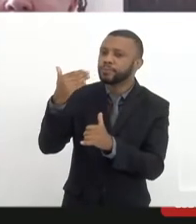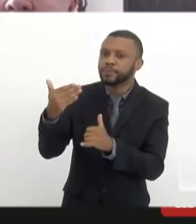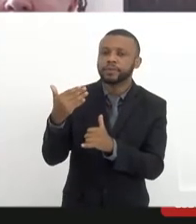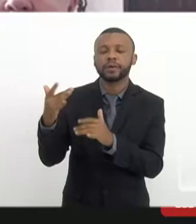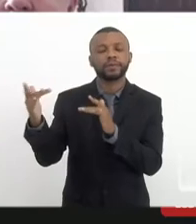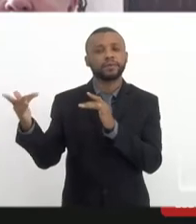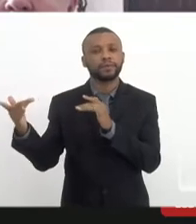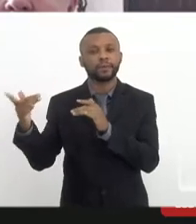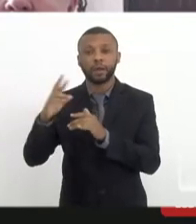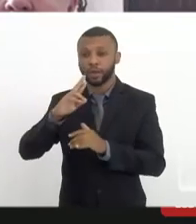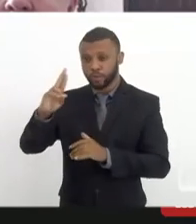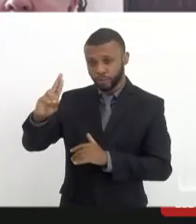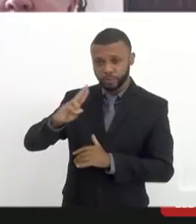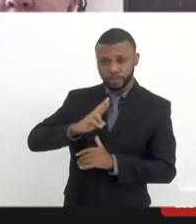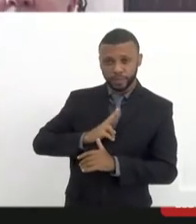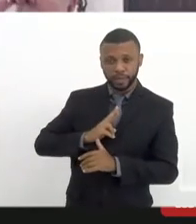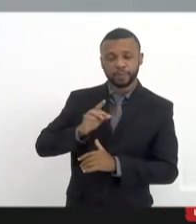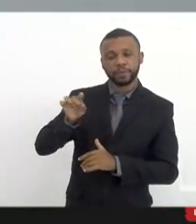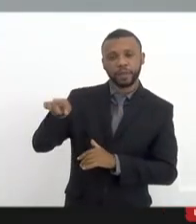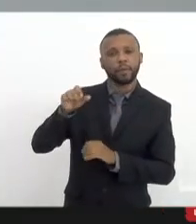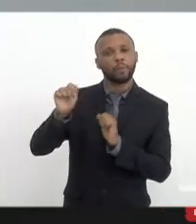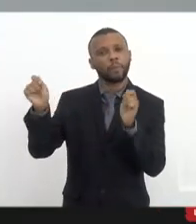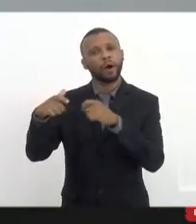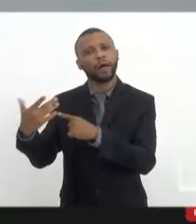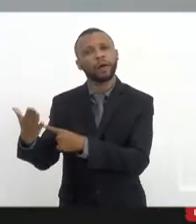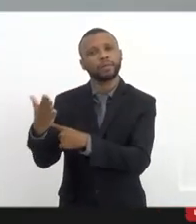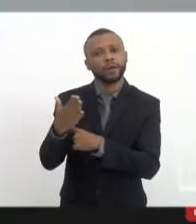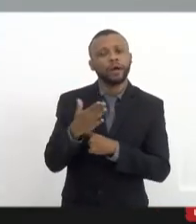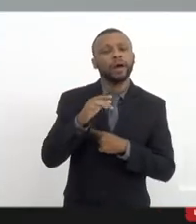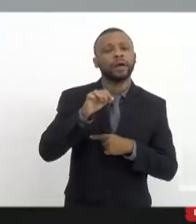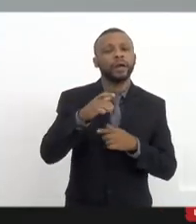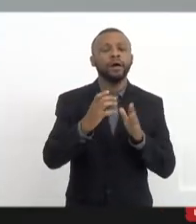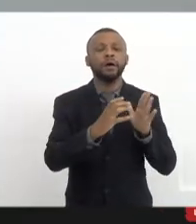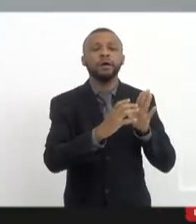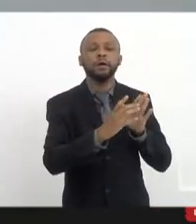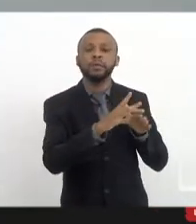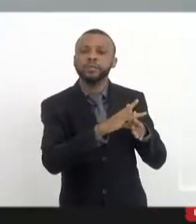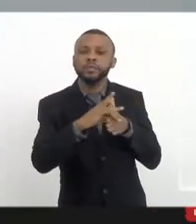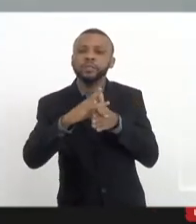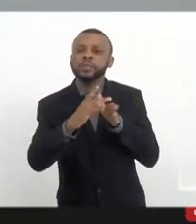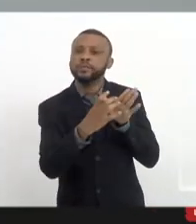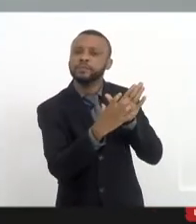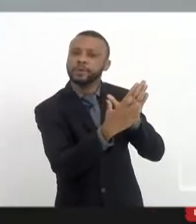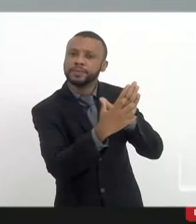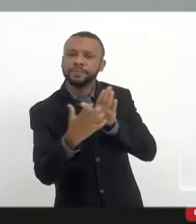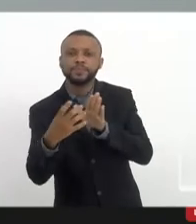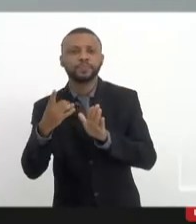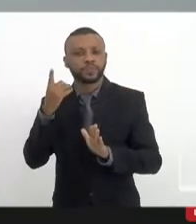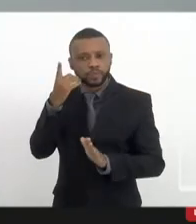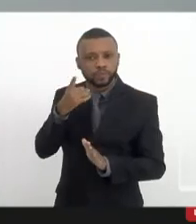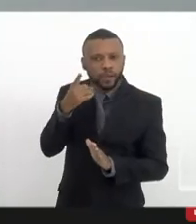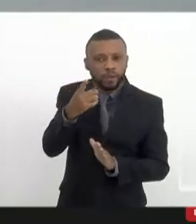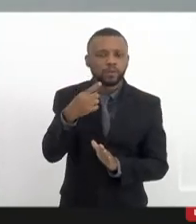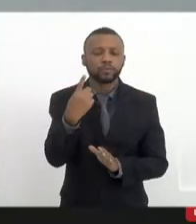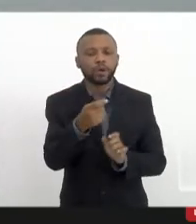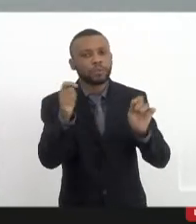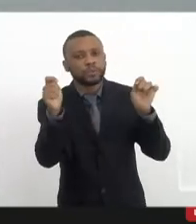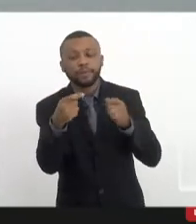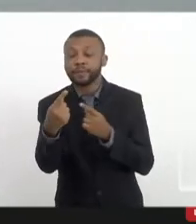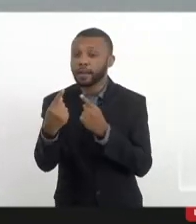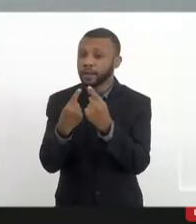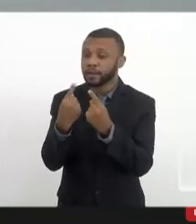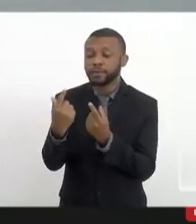contato conosco para que ele possa ajudar aqui à frente parlamentar em relação ao que a gente pode fazer em diálogo com a Câmara Federal